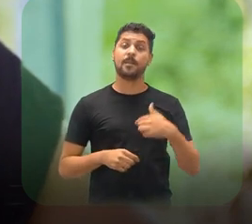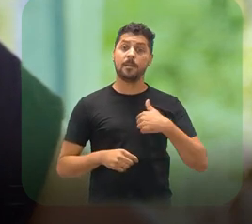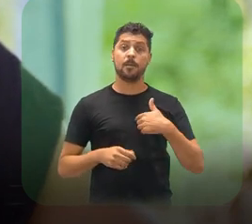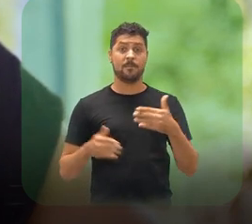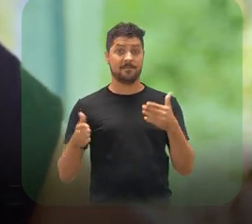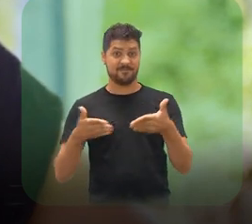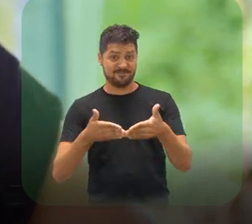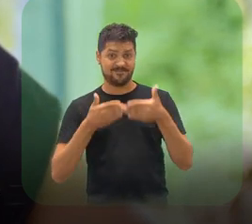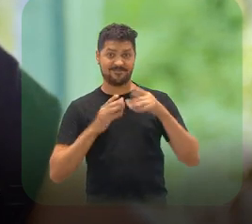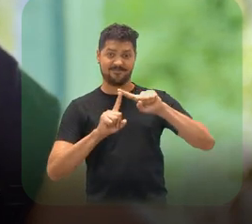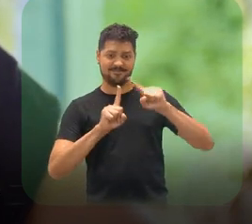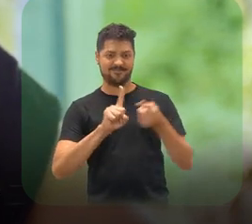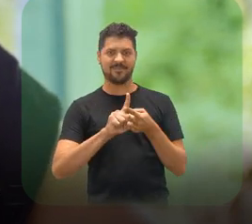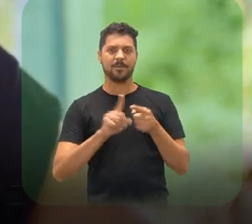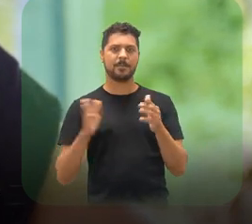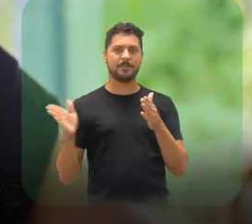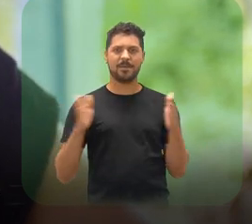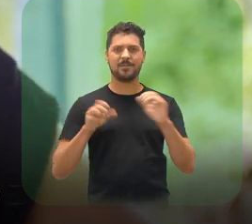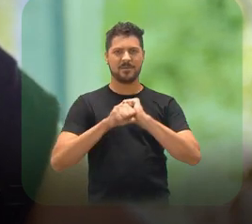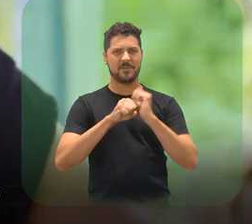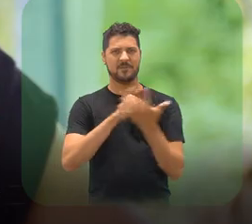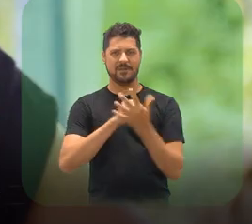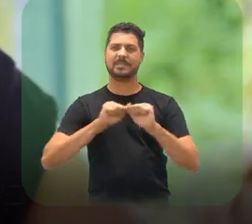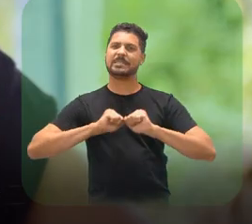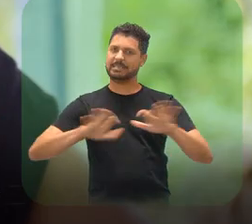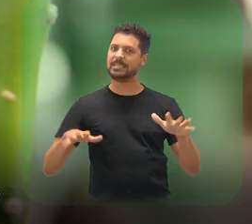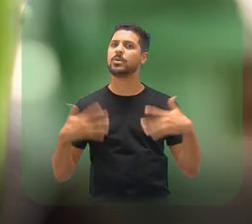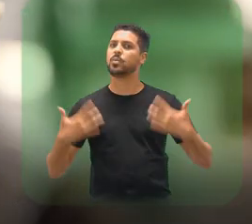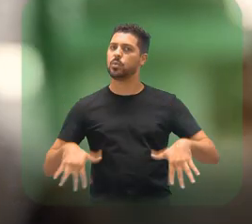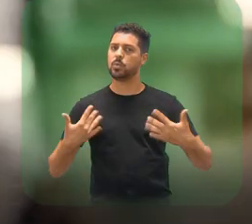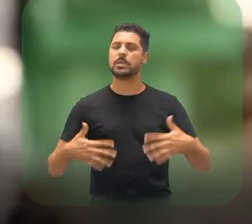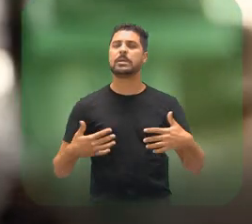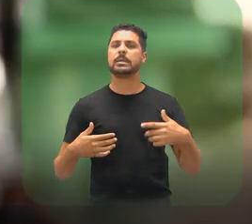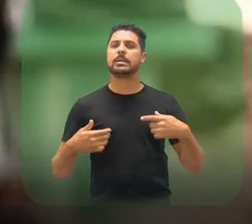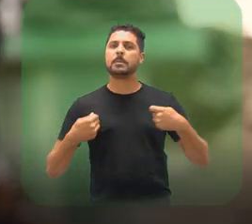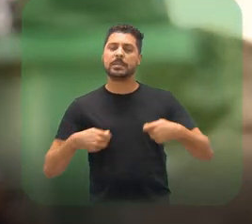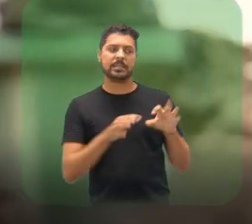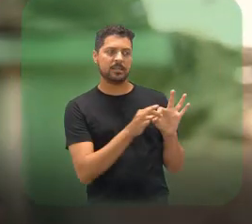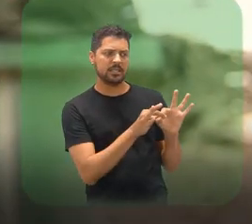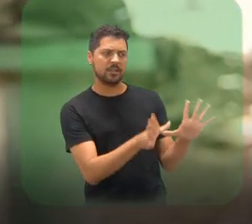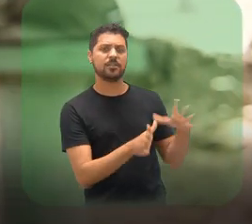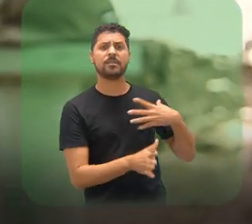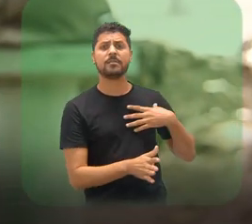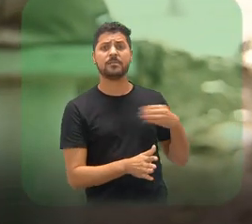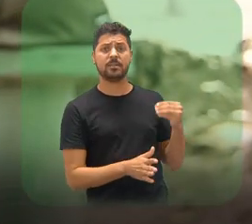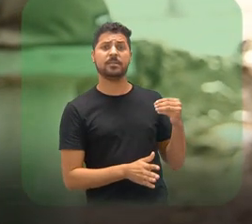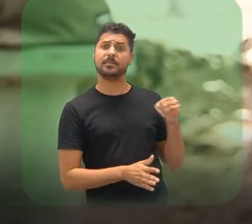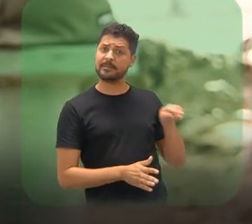exercício profissional depois da licença maternidade veio no contexto da pandemia, em que eu tive que deixar rodar